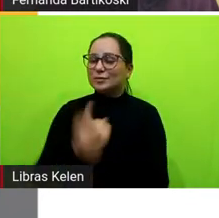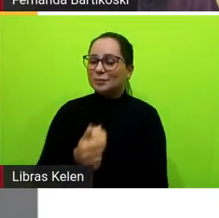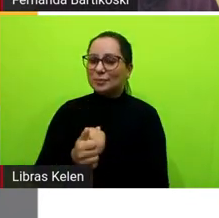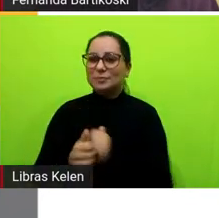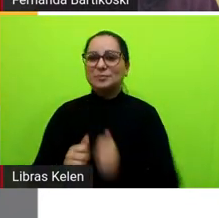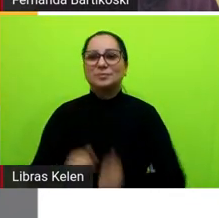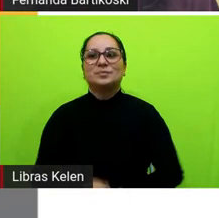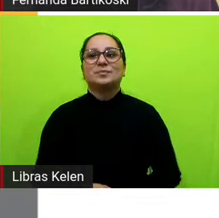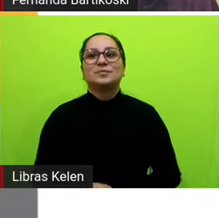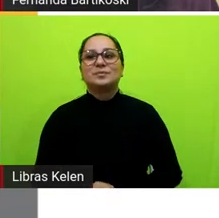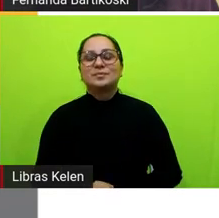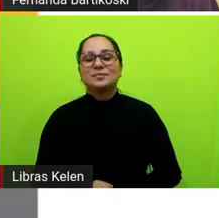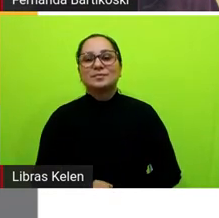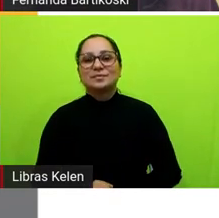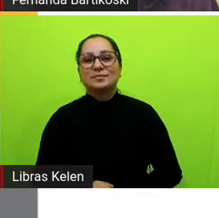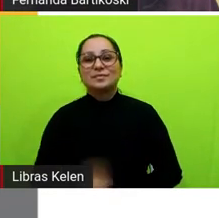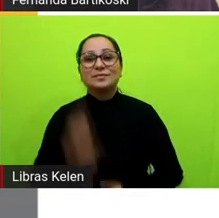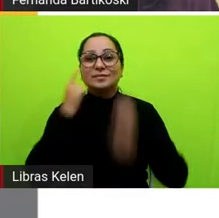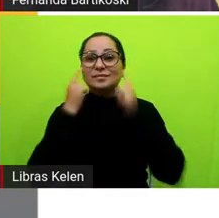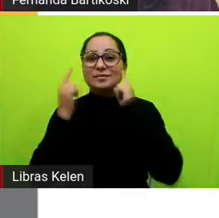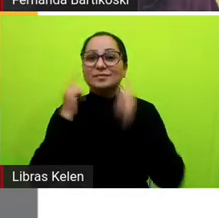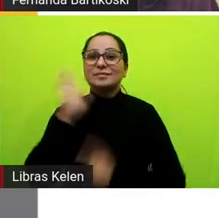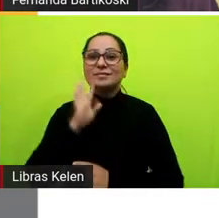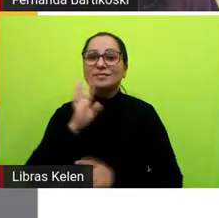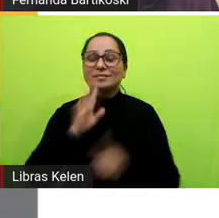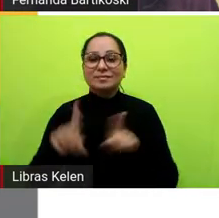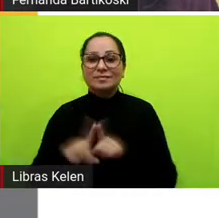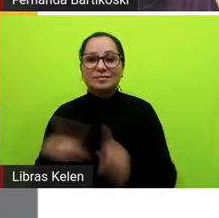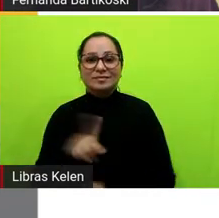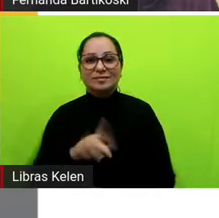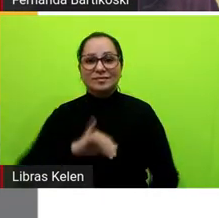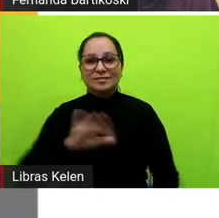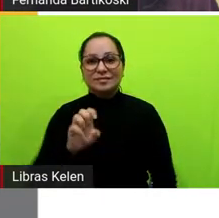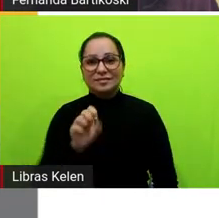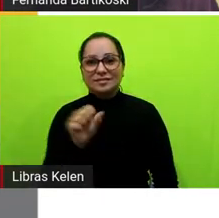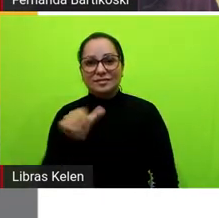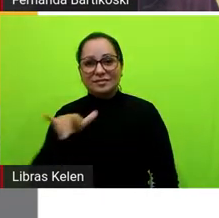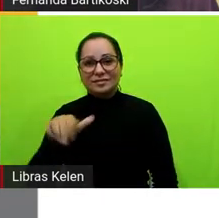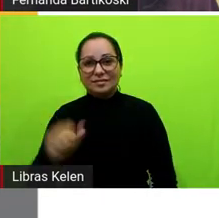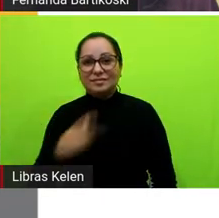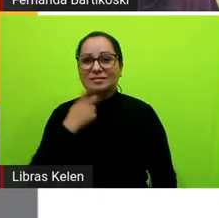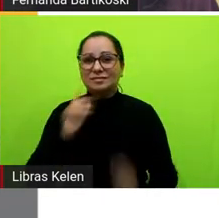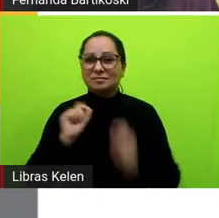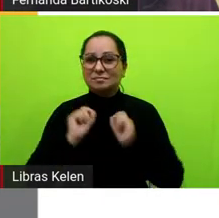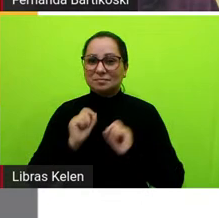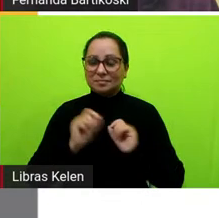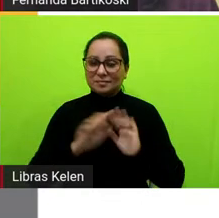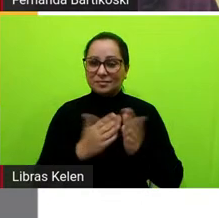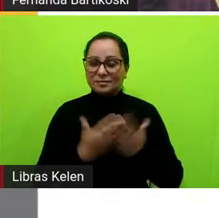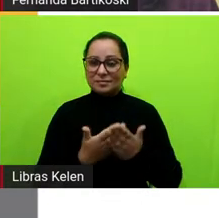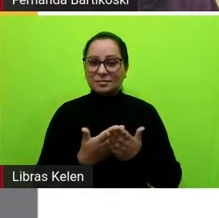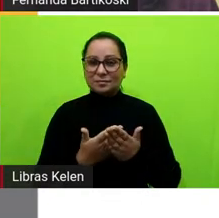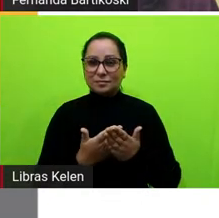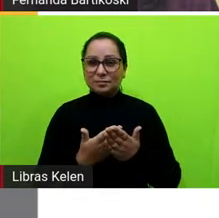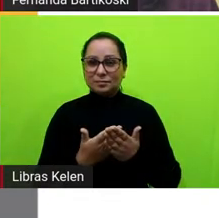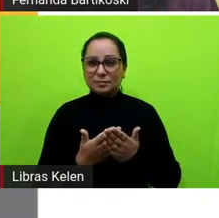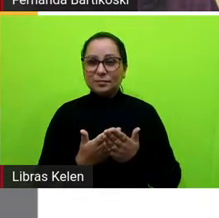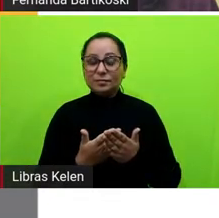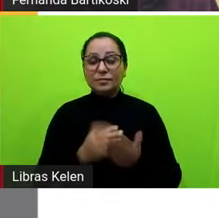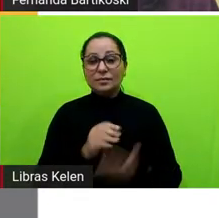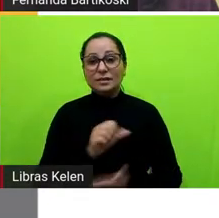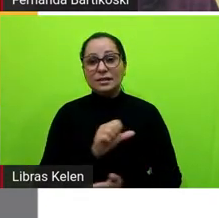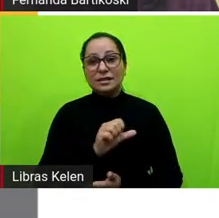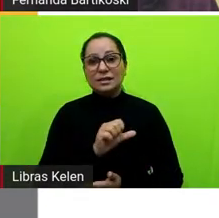Olha que uma ideia legal. A professora Jéssica Rosa Souza da Escola Senador Getúlio